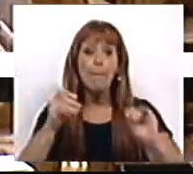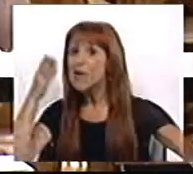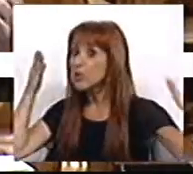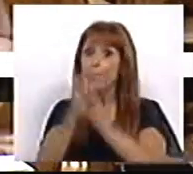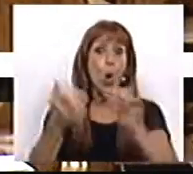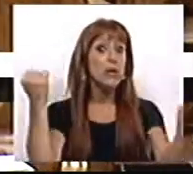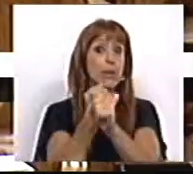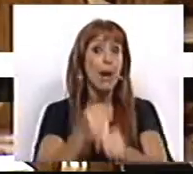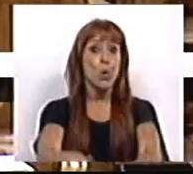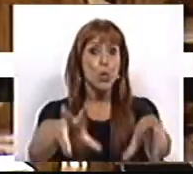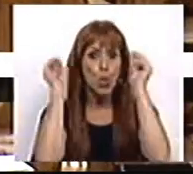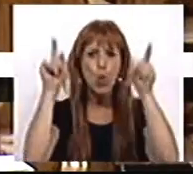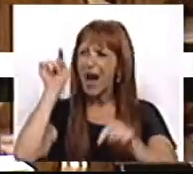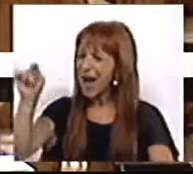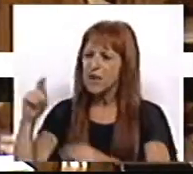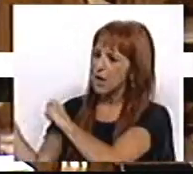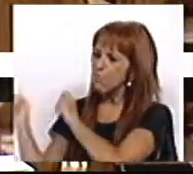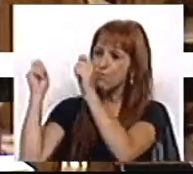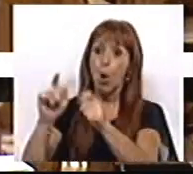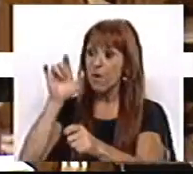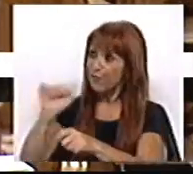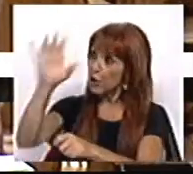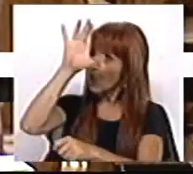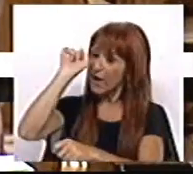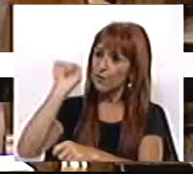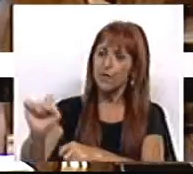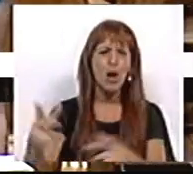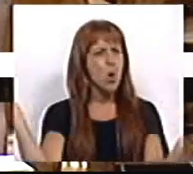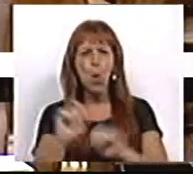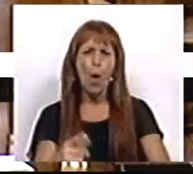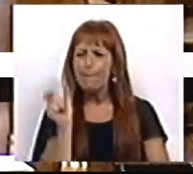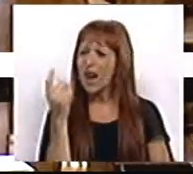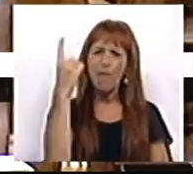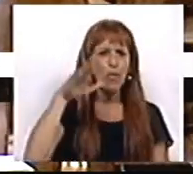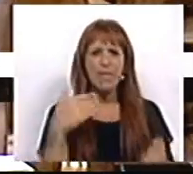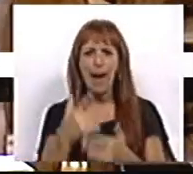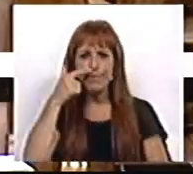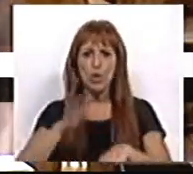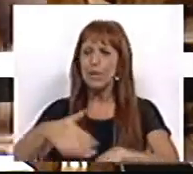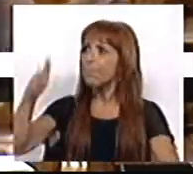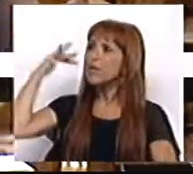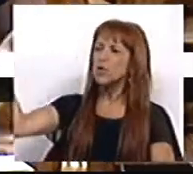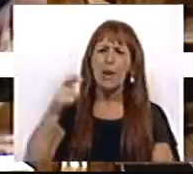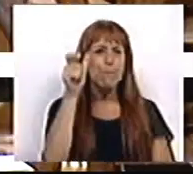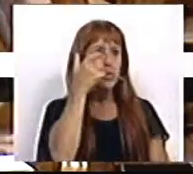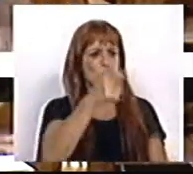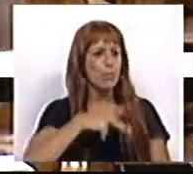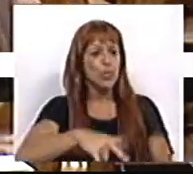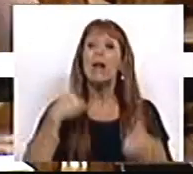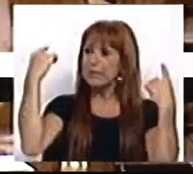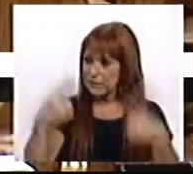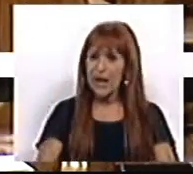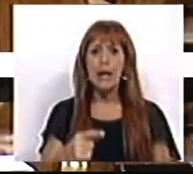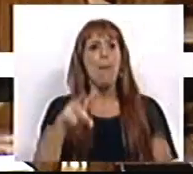voltarão ao mercado de trabalho e esse é o legado da vossa governação. Não há uma palavra para os imigrantes. Não há pessoa neste país que não